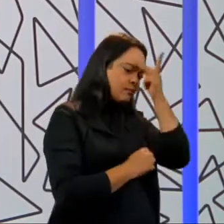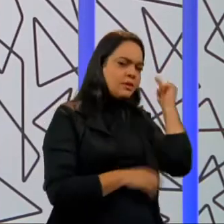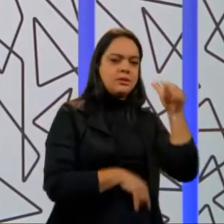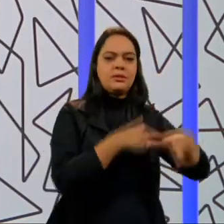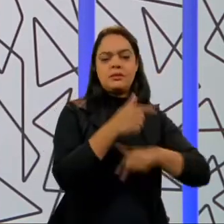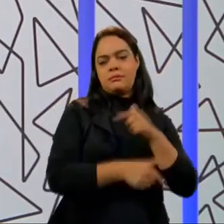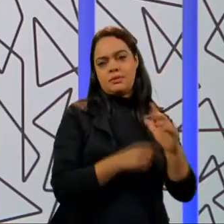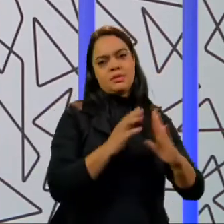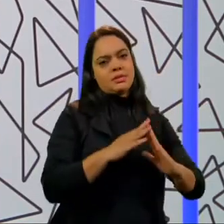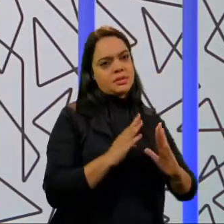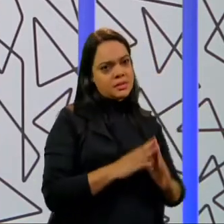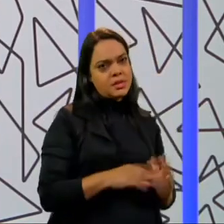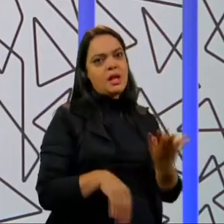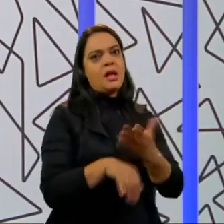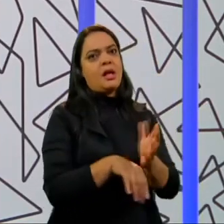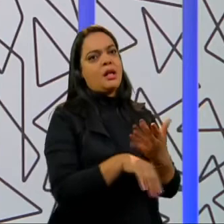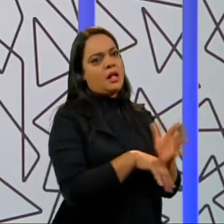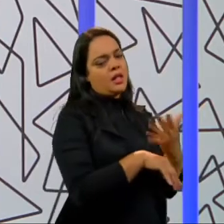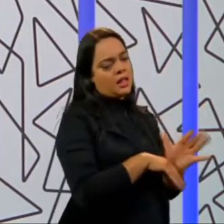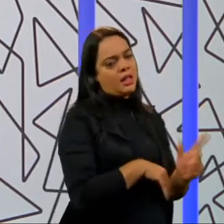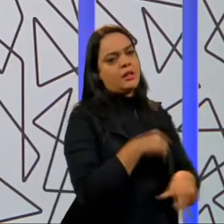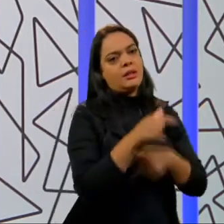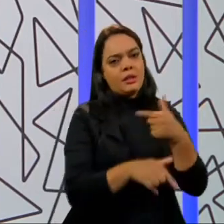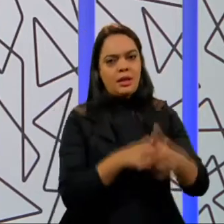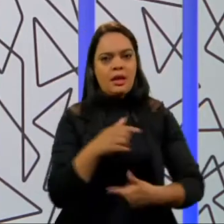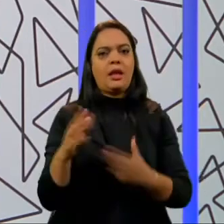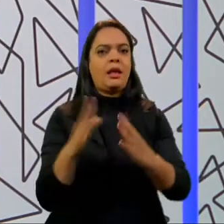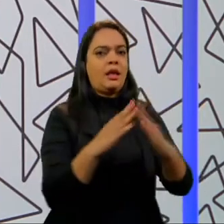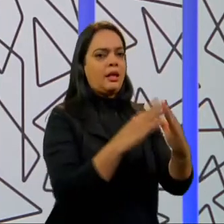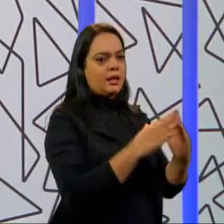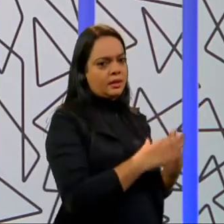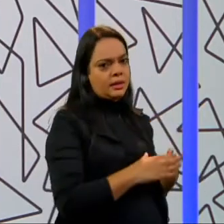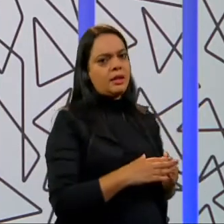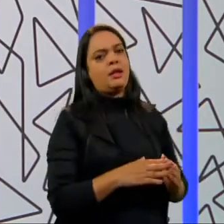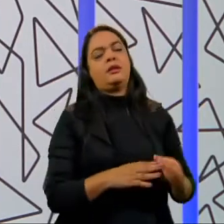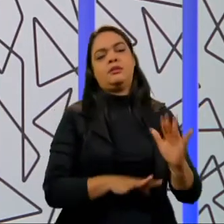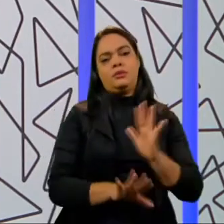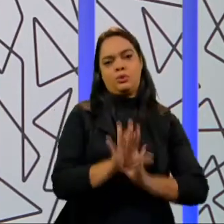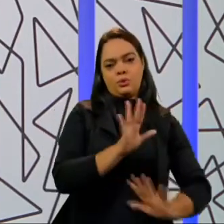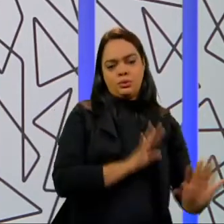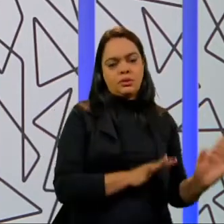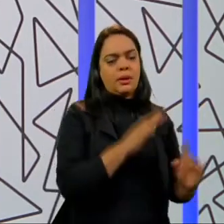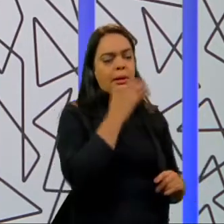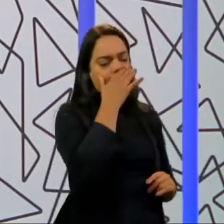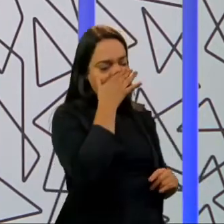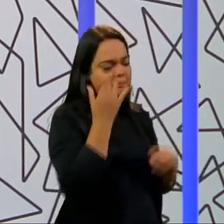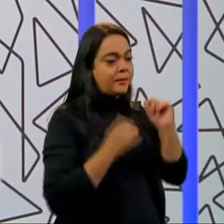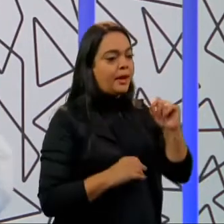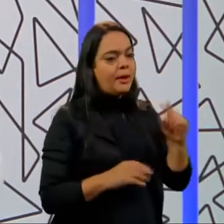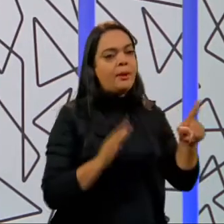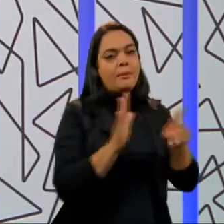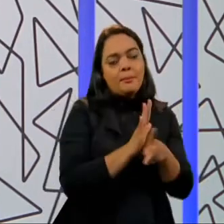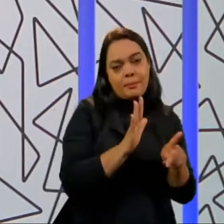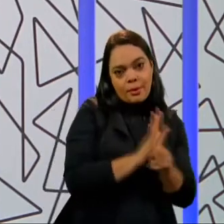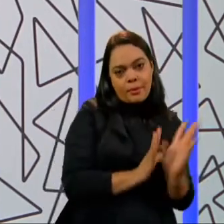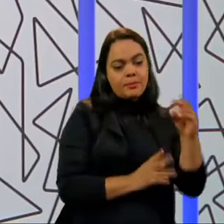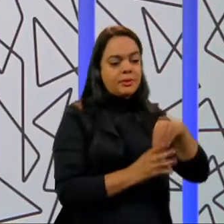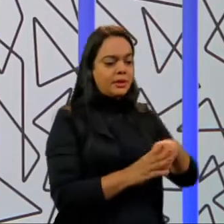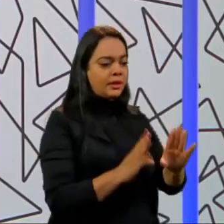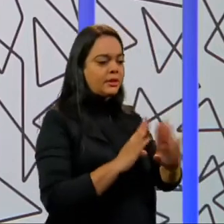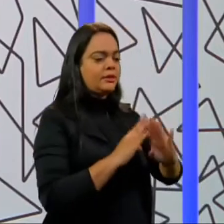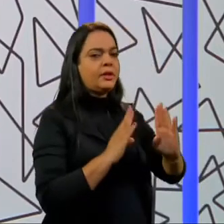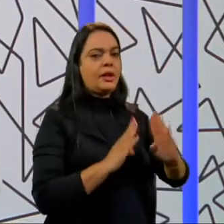domésticos. As atividades, os afazeres domésticos e as atividades de cuidado, que são atividades do ambiente reprodutivo,